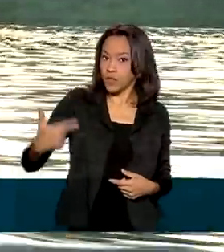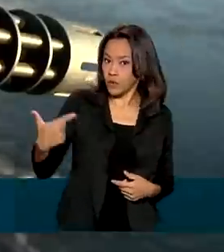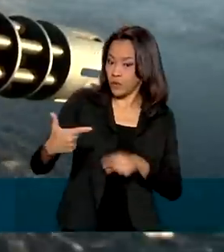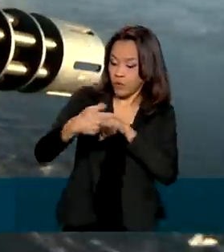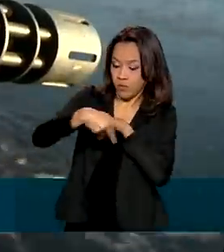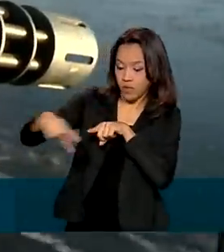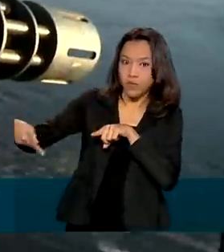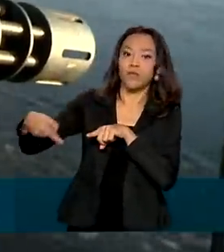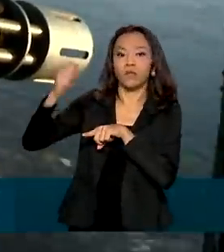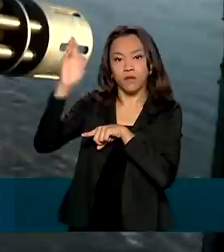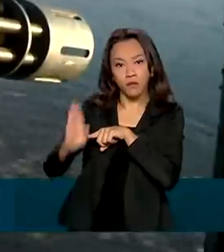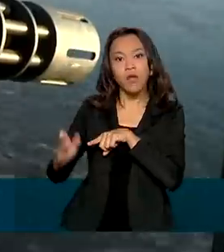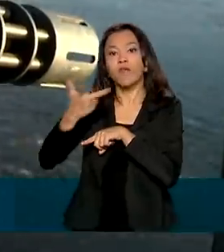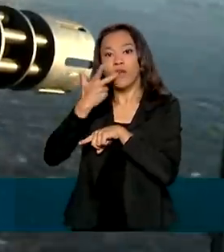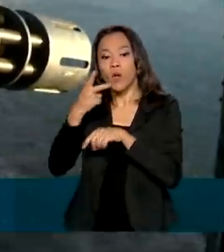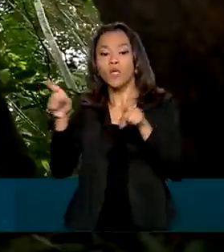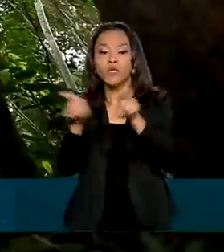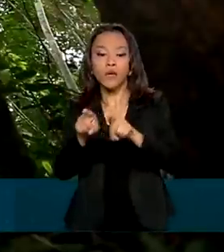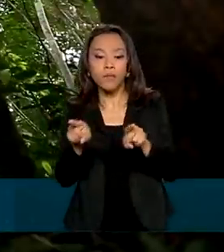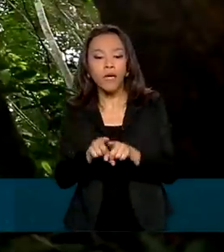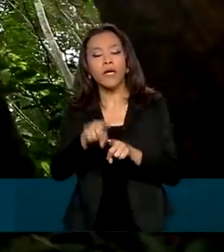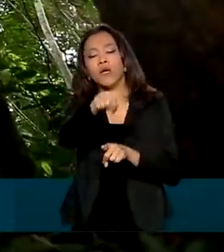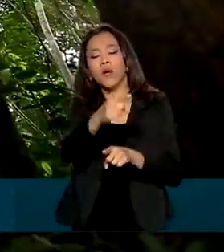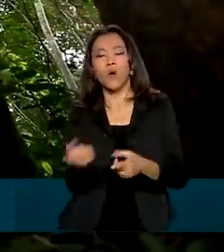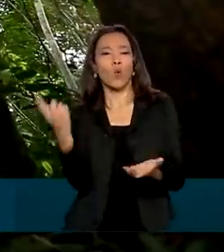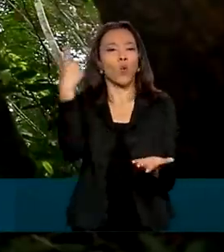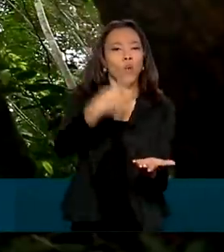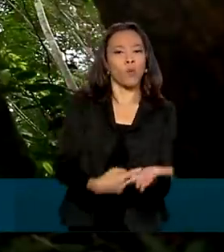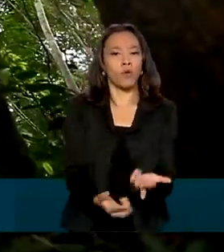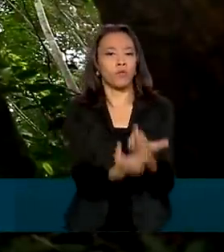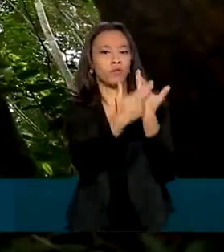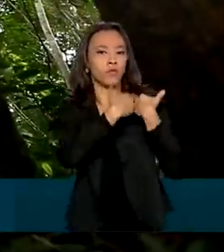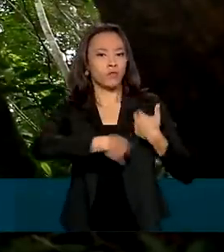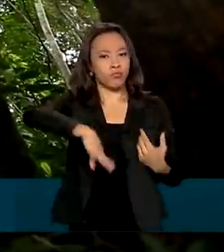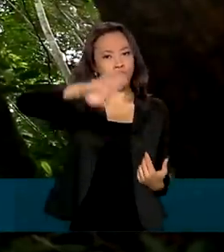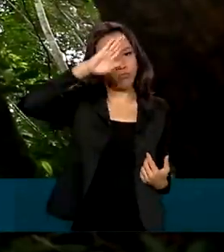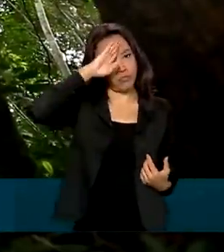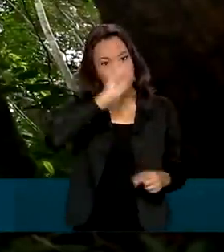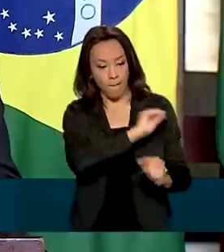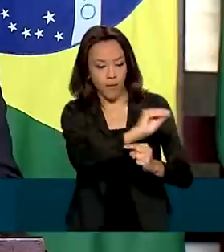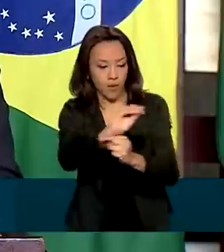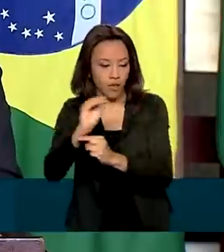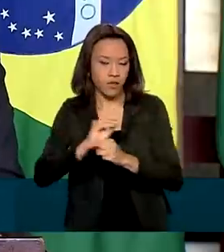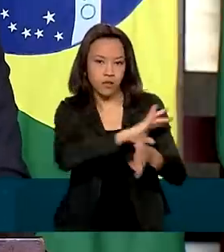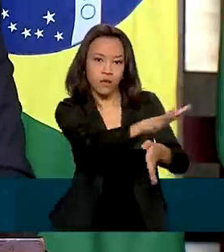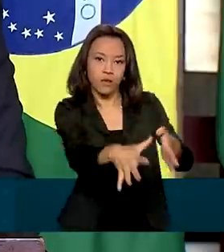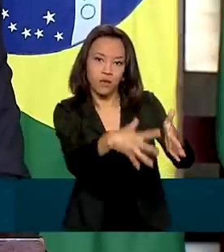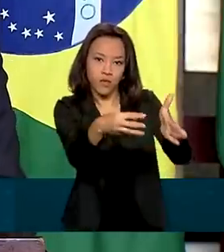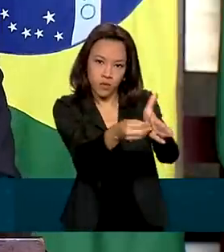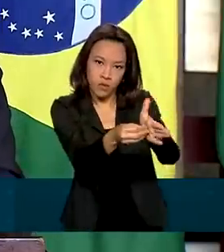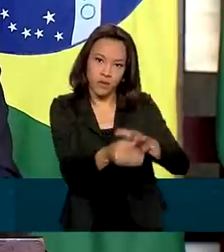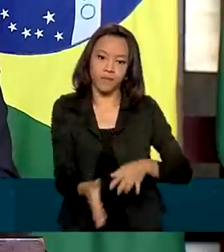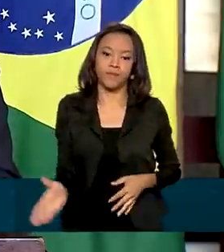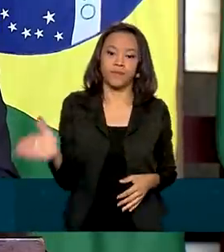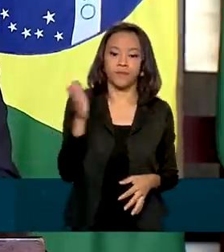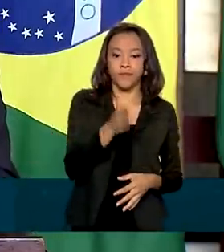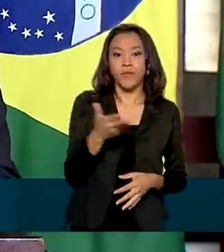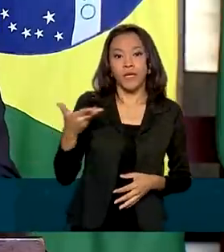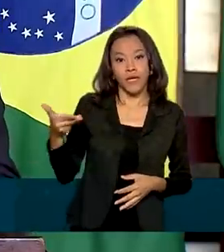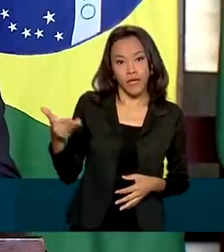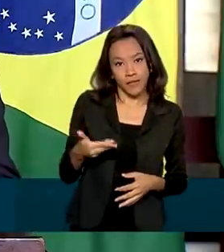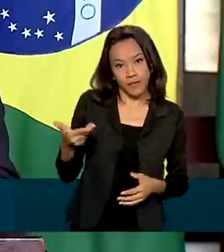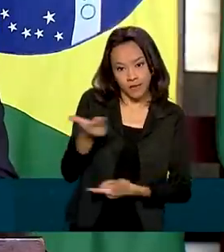destacou o papel das Forças Armadas no trabalho de proteção da Amazônia. Essa sinergia passou a